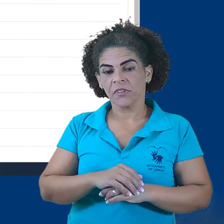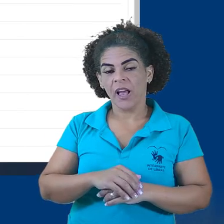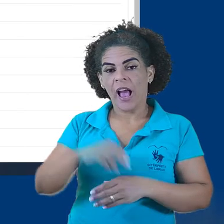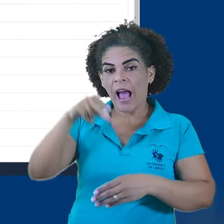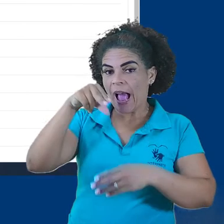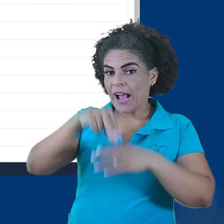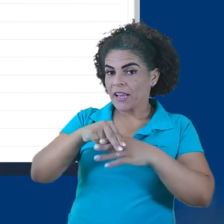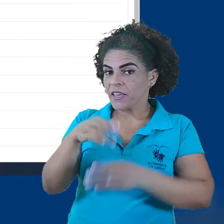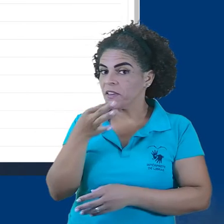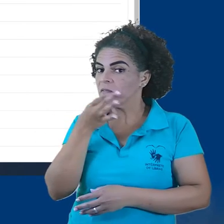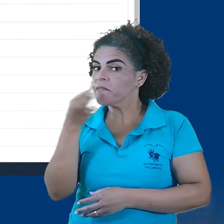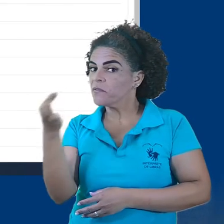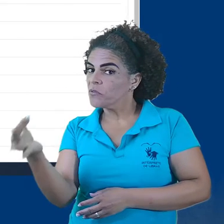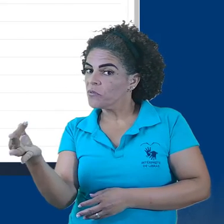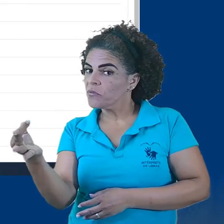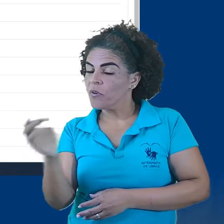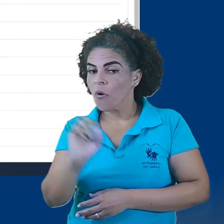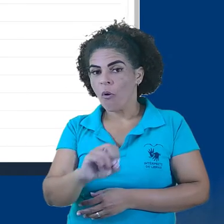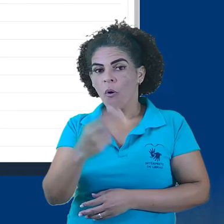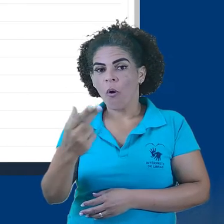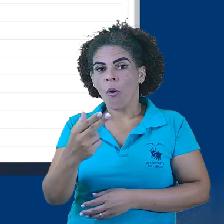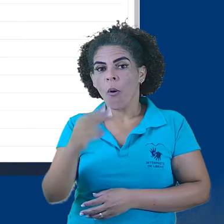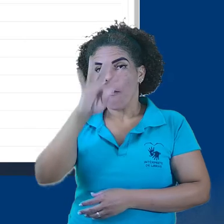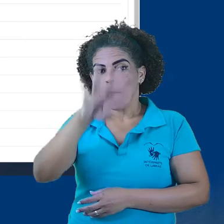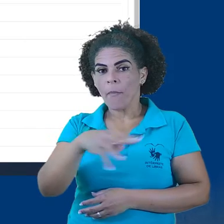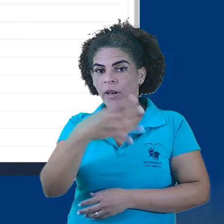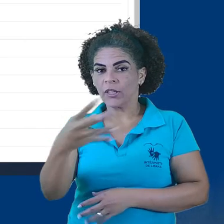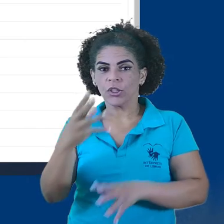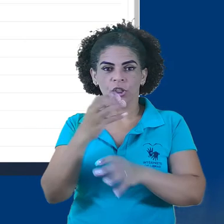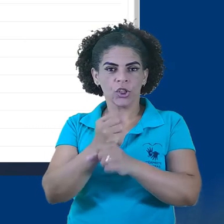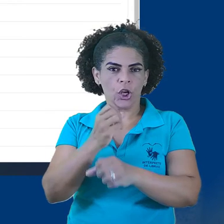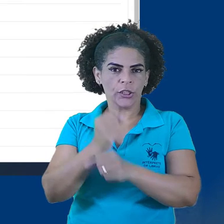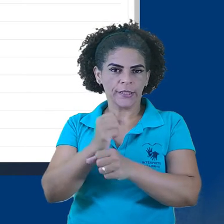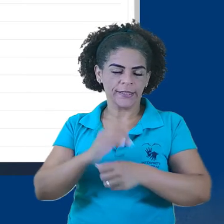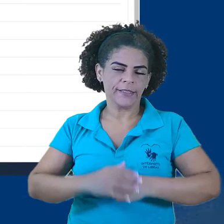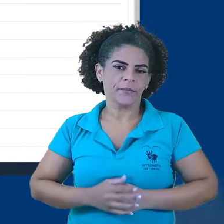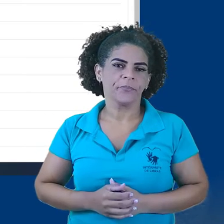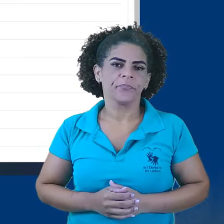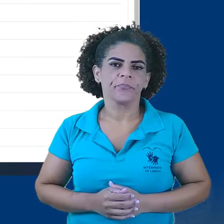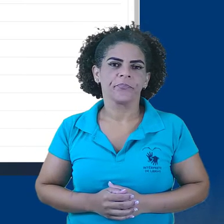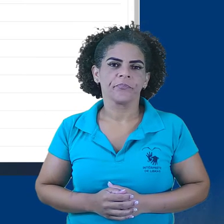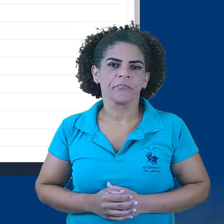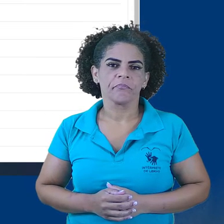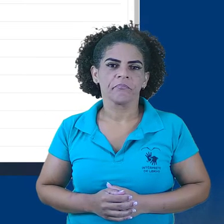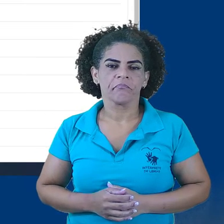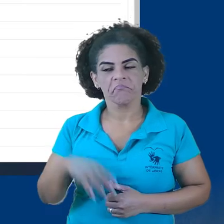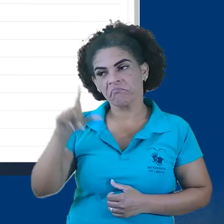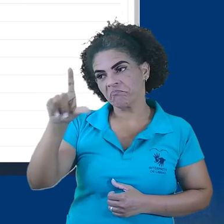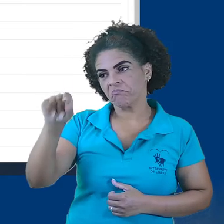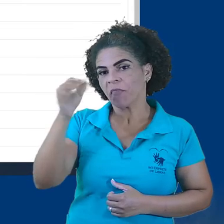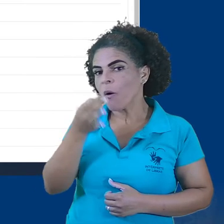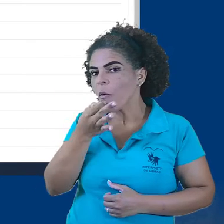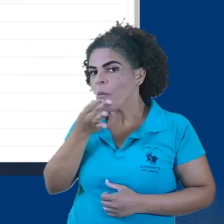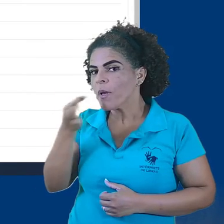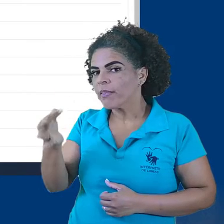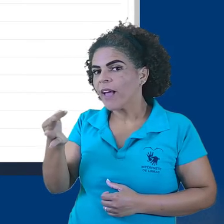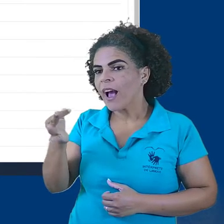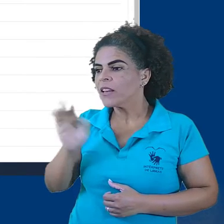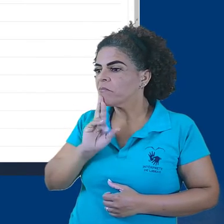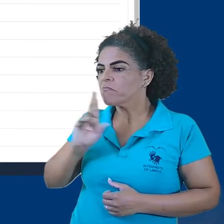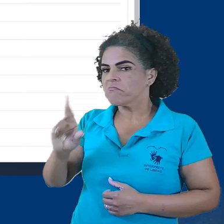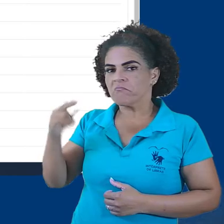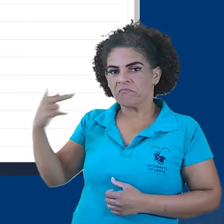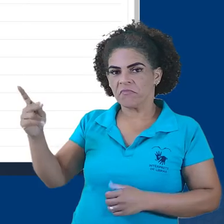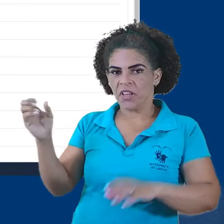de feedback, arquivos de feedback ou planilhas de notas. Marcamos